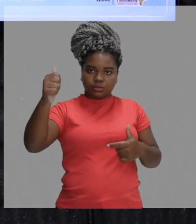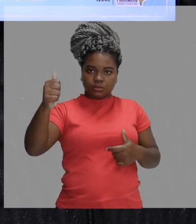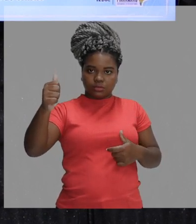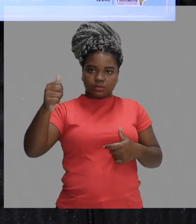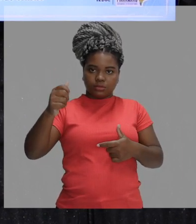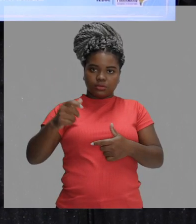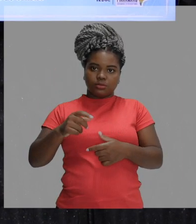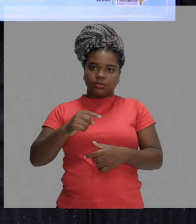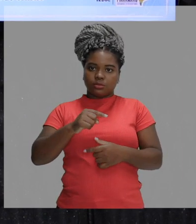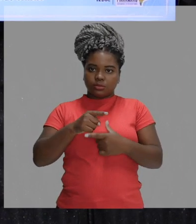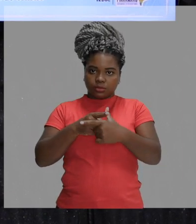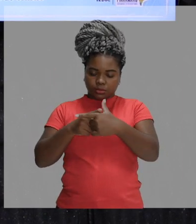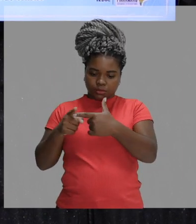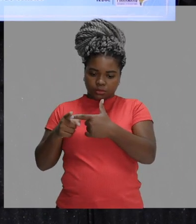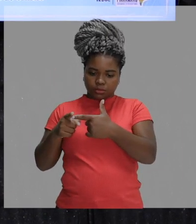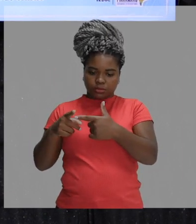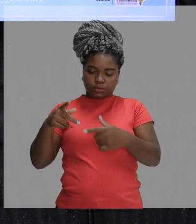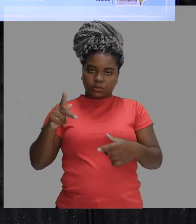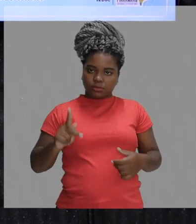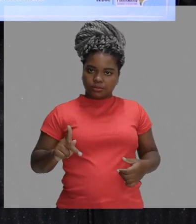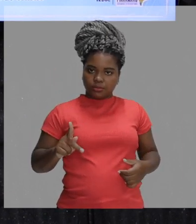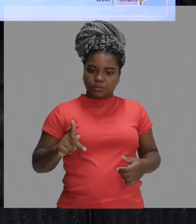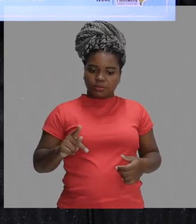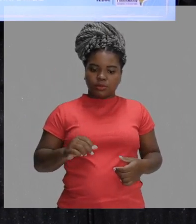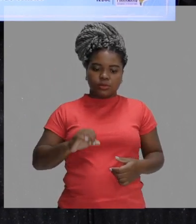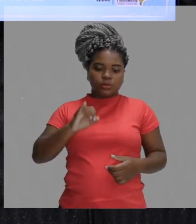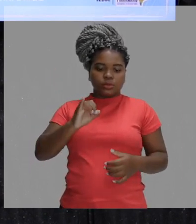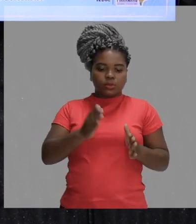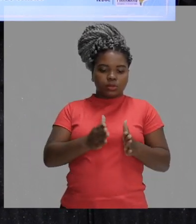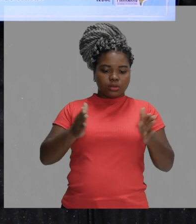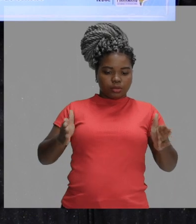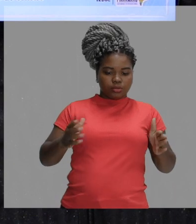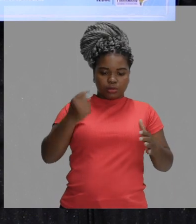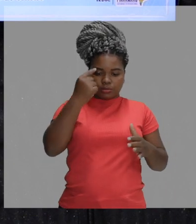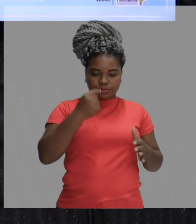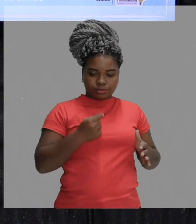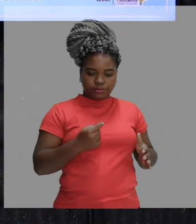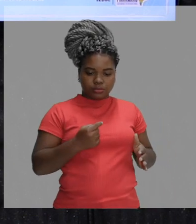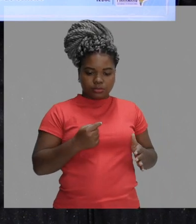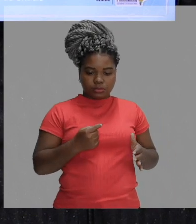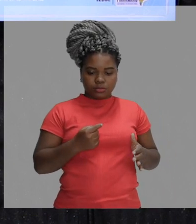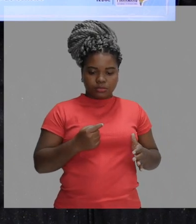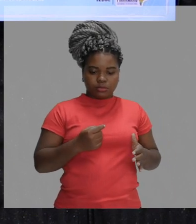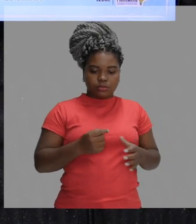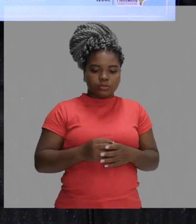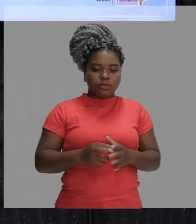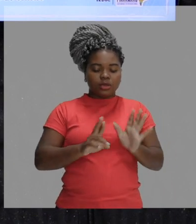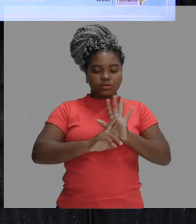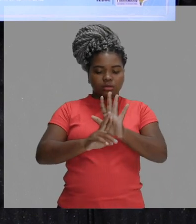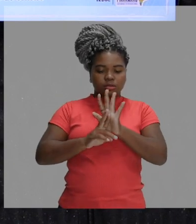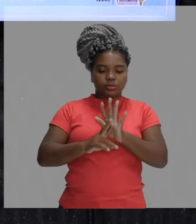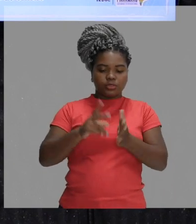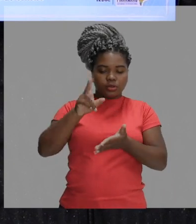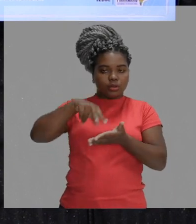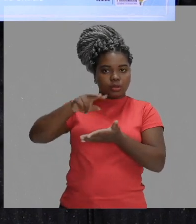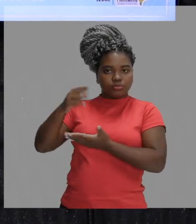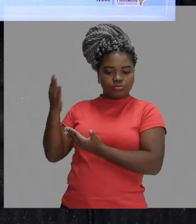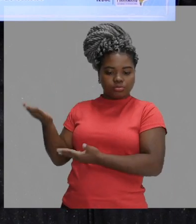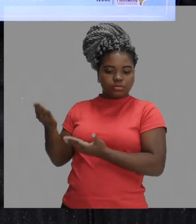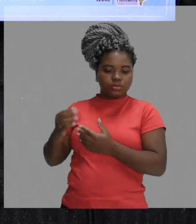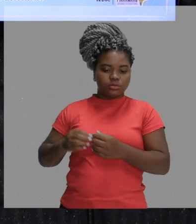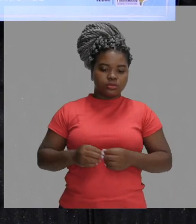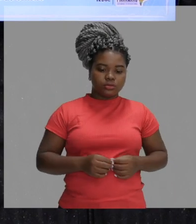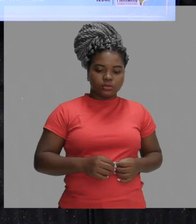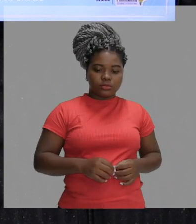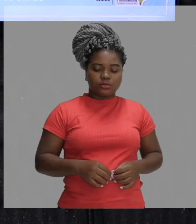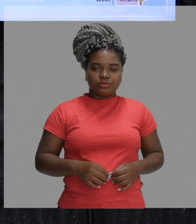matematicamente. O I é o tamanho da imagem o O é o tamanho do objeto o P' é a distância da imagem ao orifício